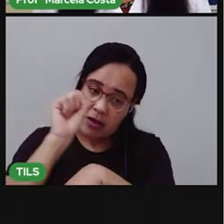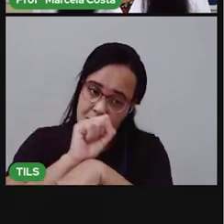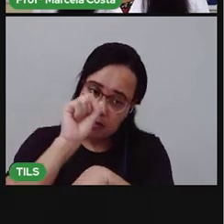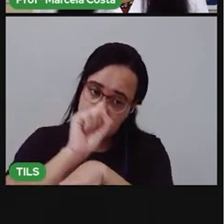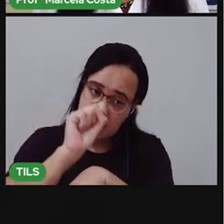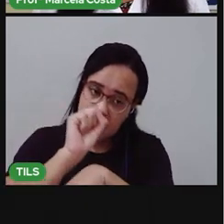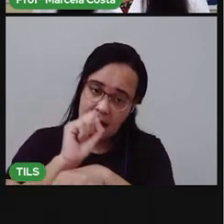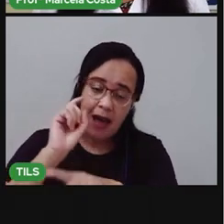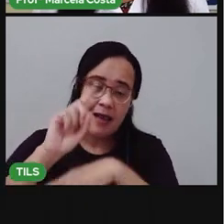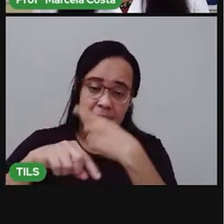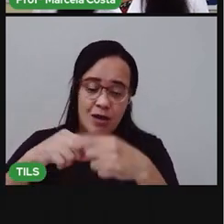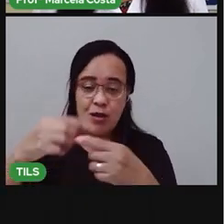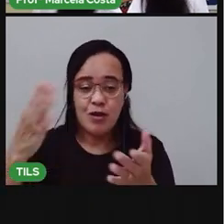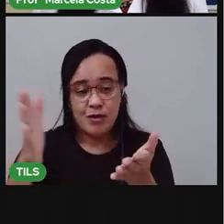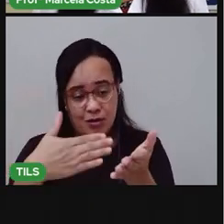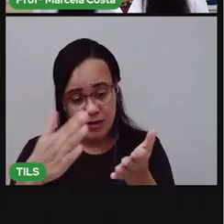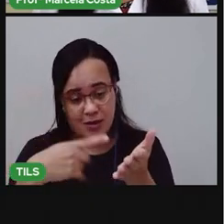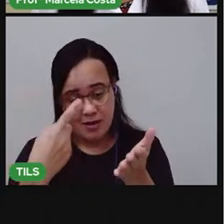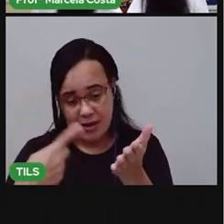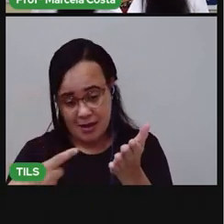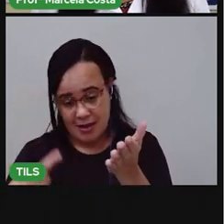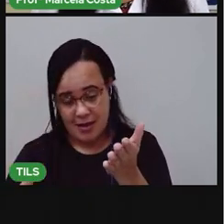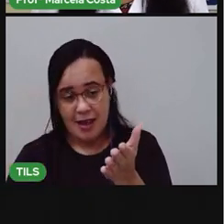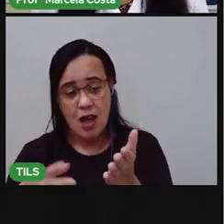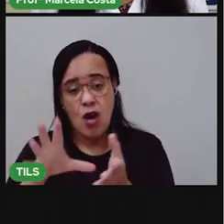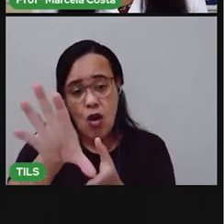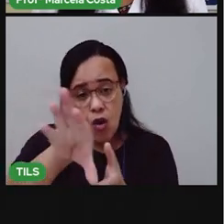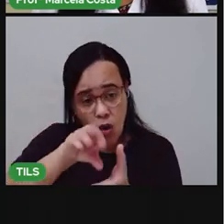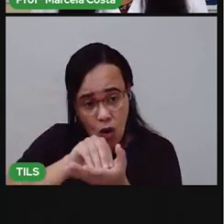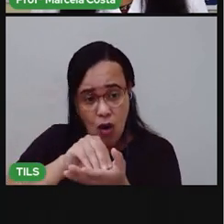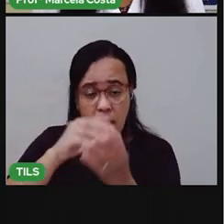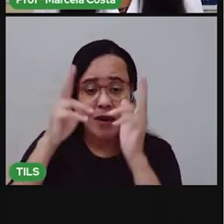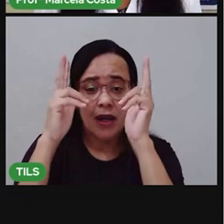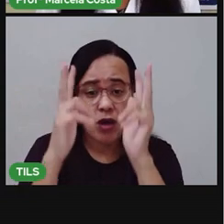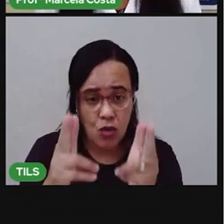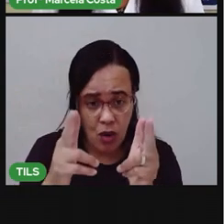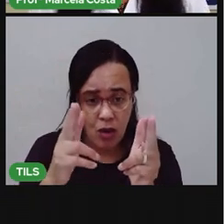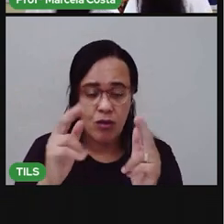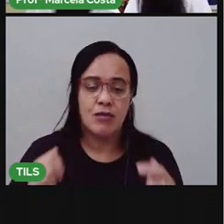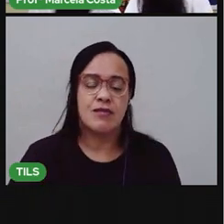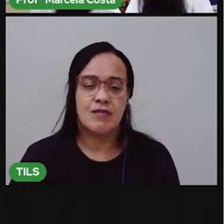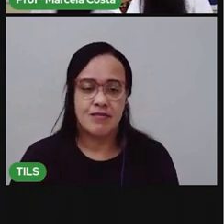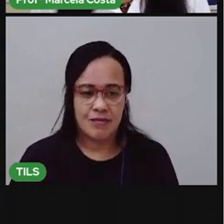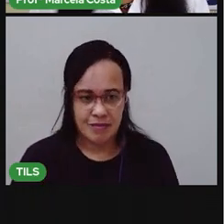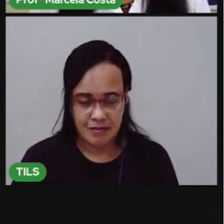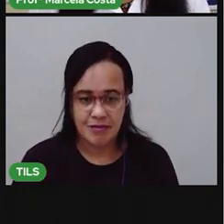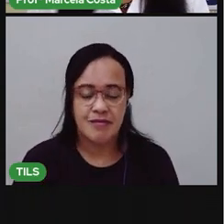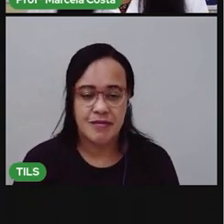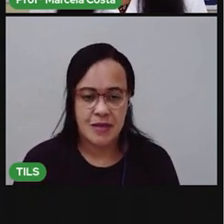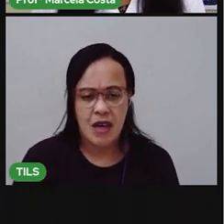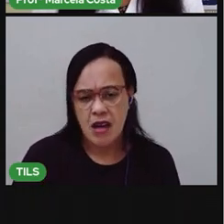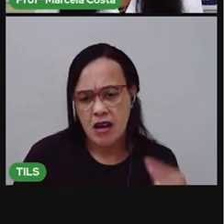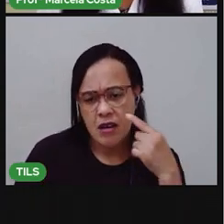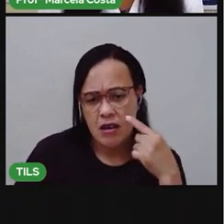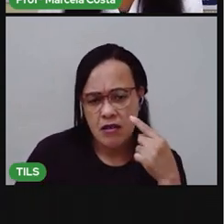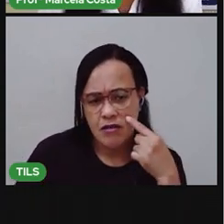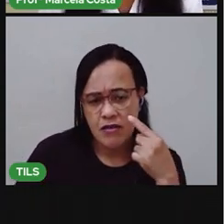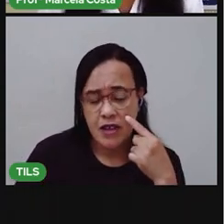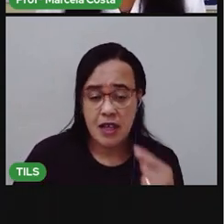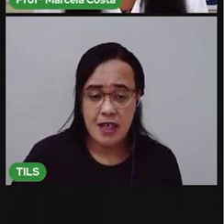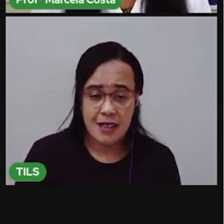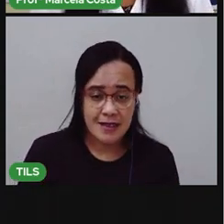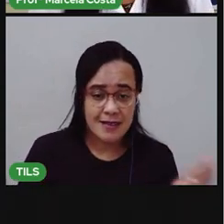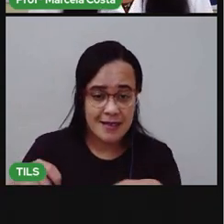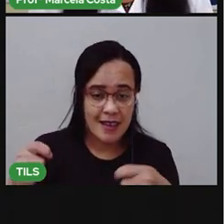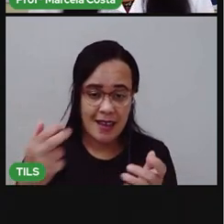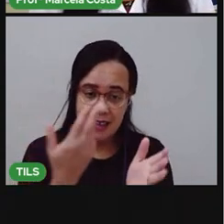aí no seu caderno essa tabela, tá? Olha para a apresentação aqui do slide, tenta desenhar essa tabela